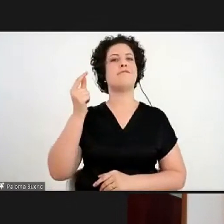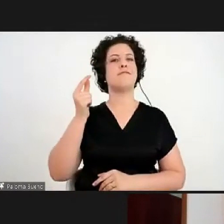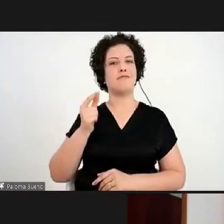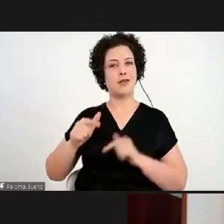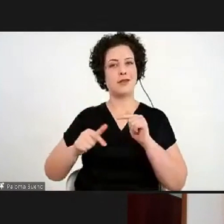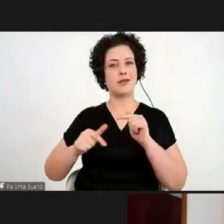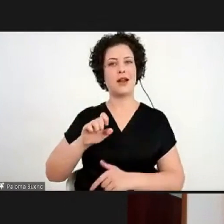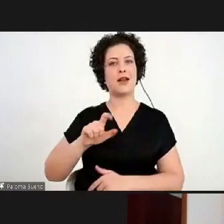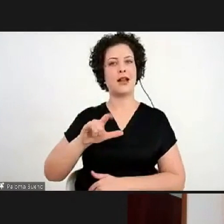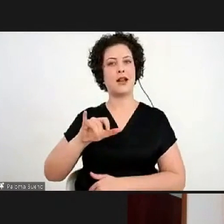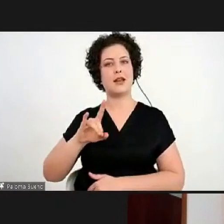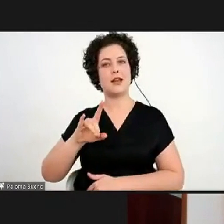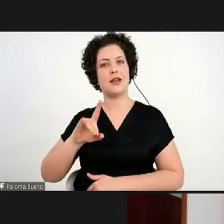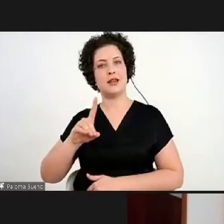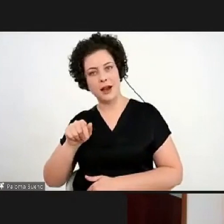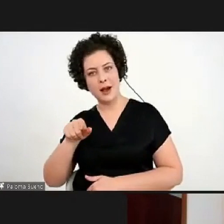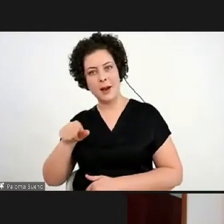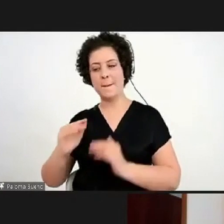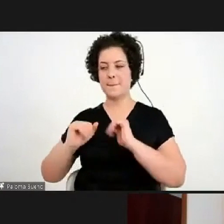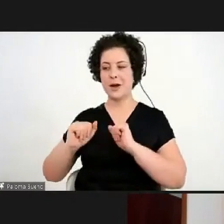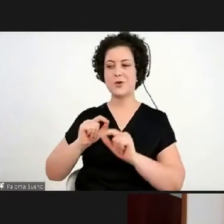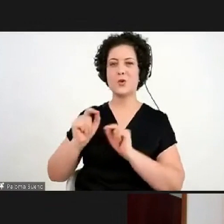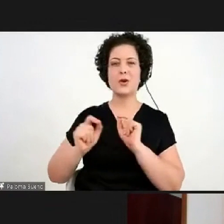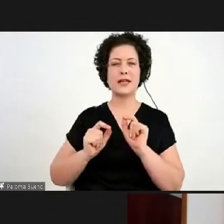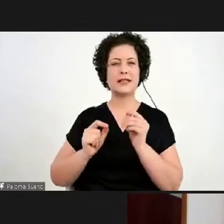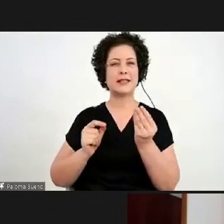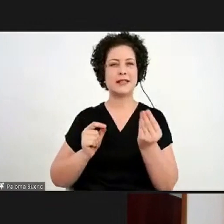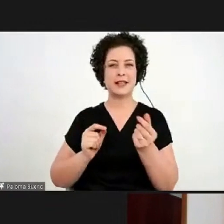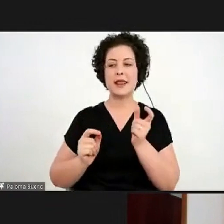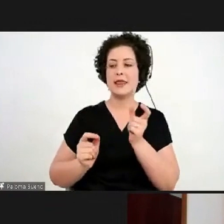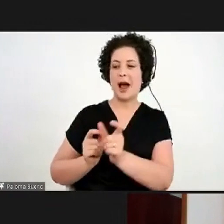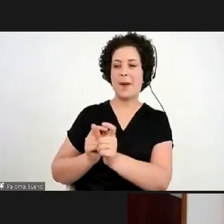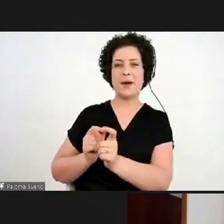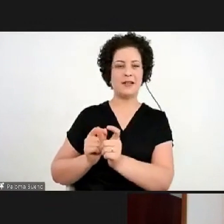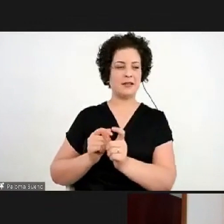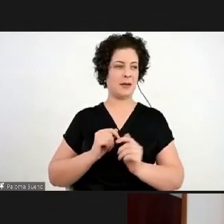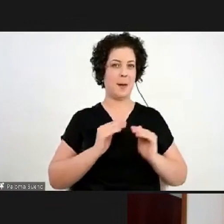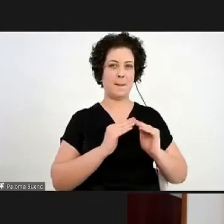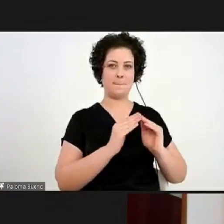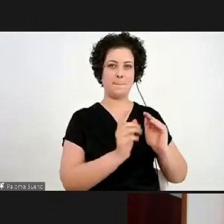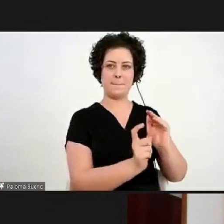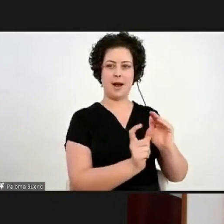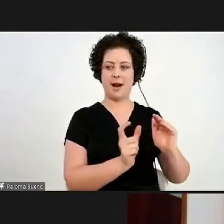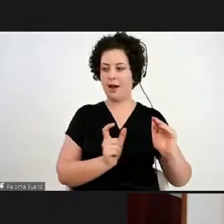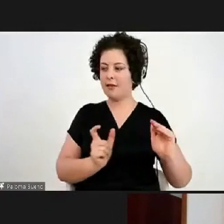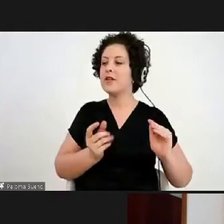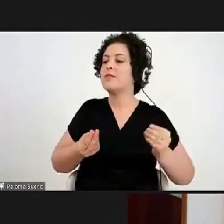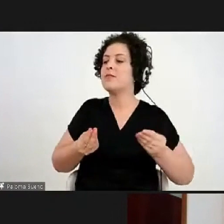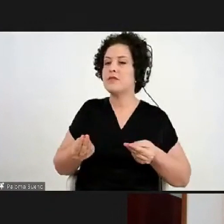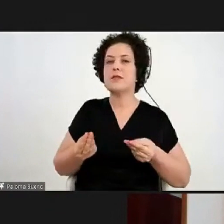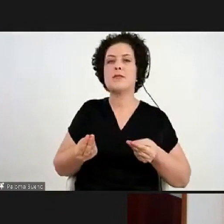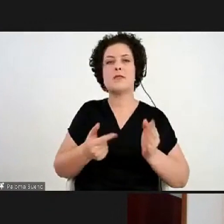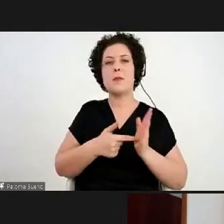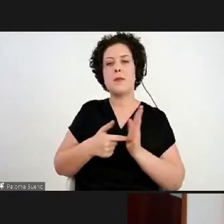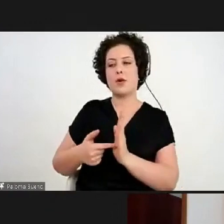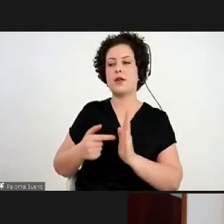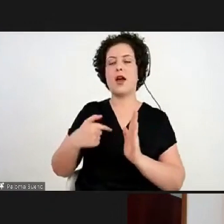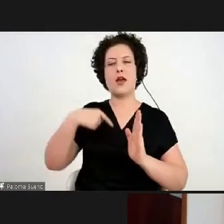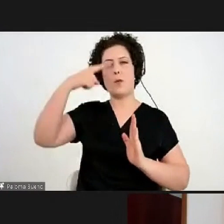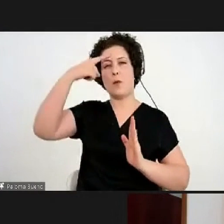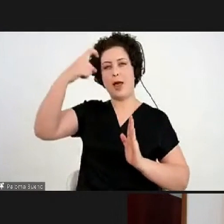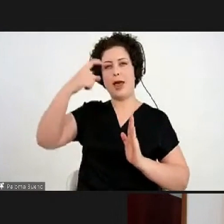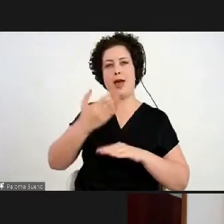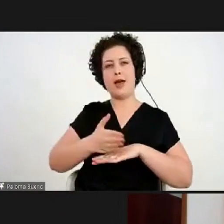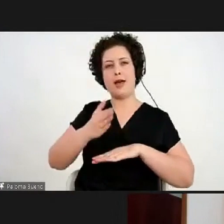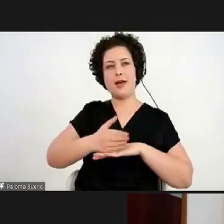pede para cada um de nós darmos uma palavra a ela, é o trabalho dela, eu inventei esse exercício de